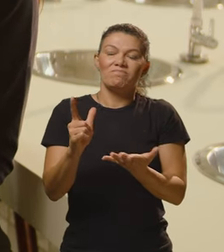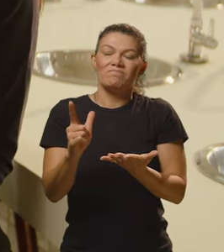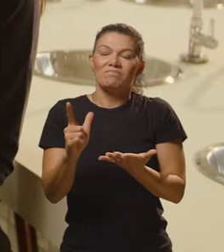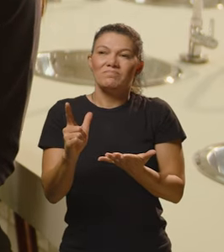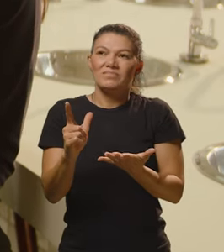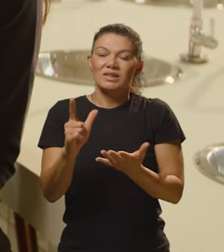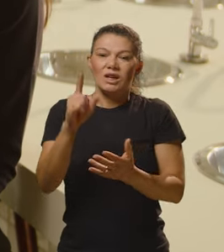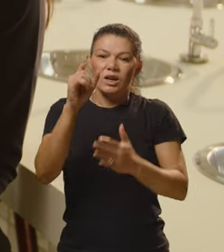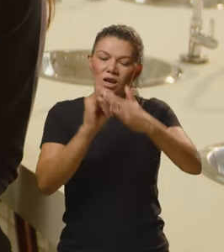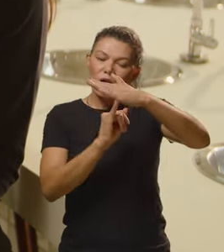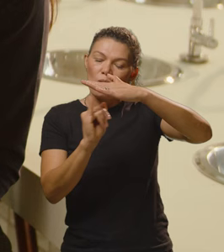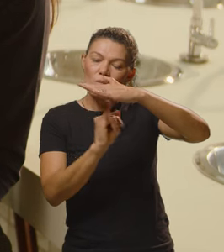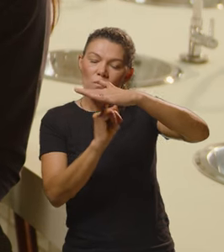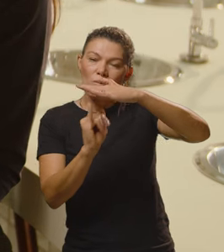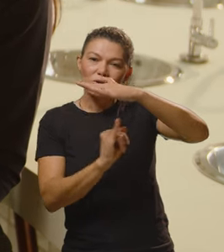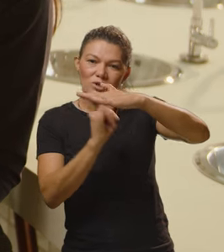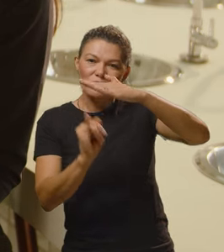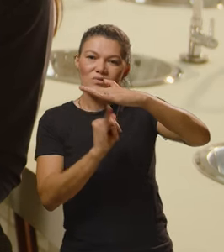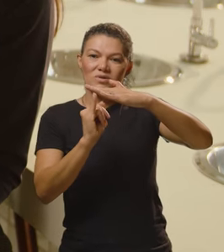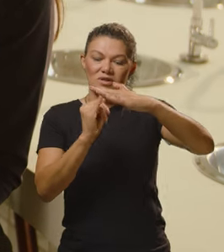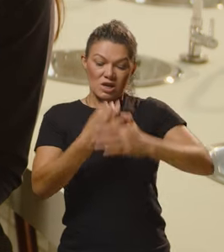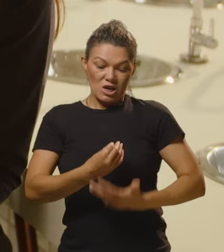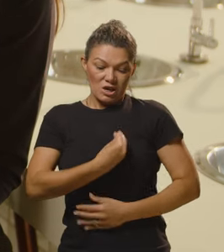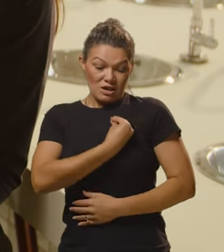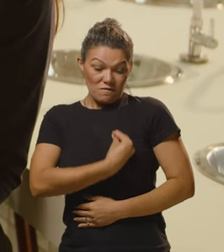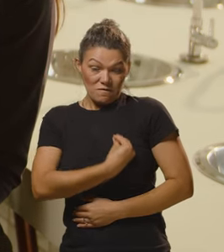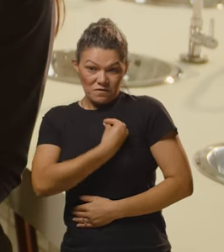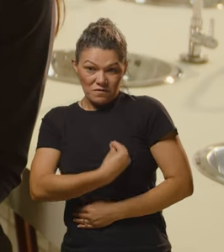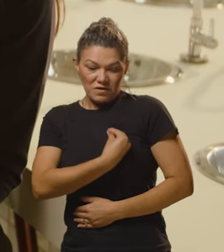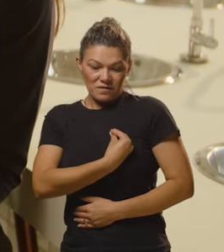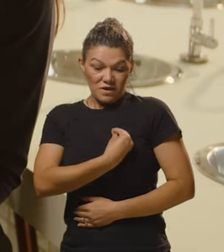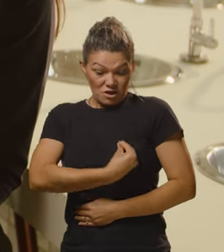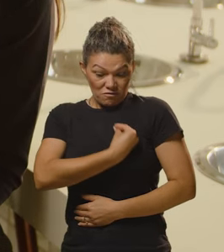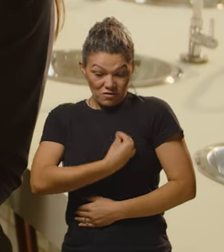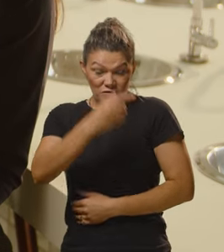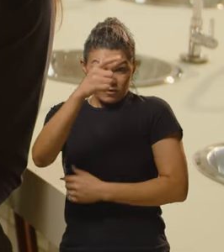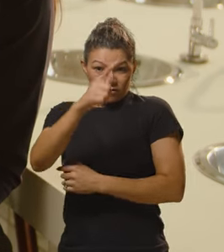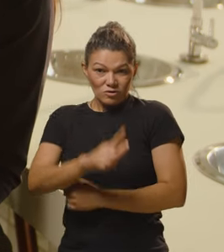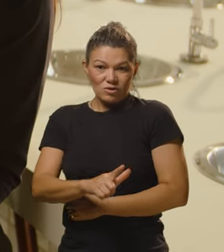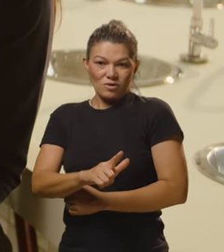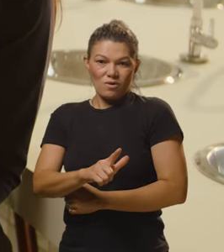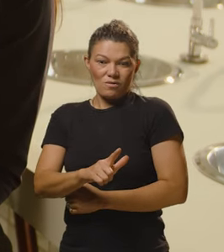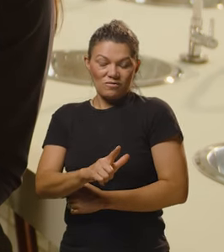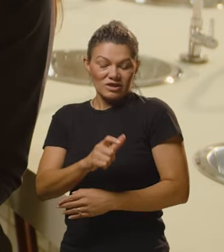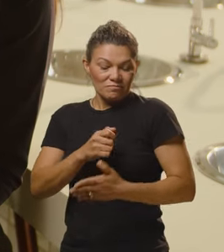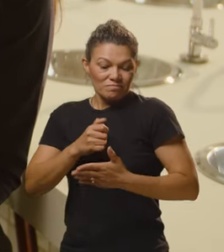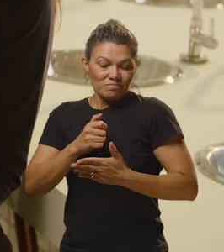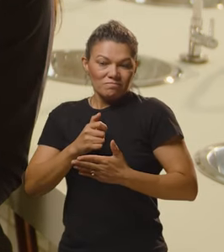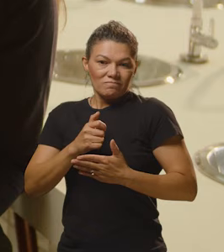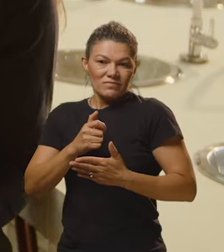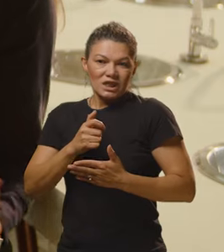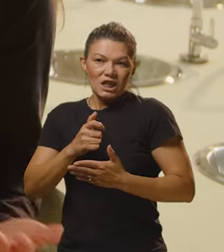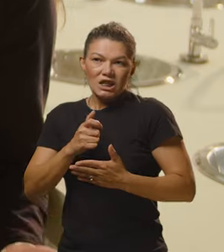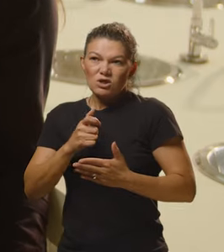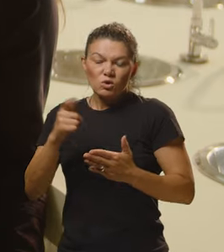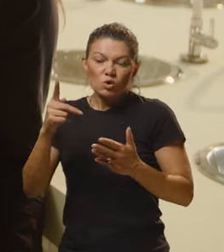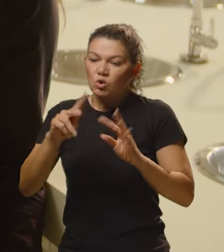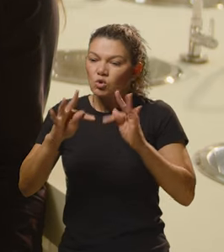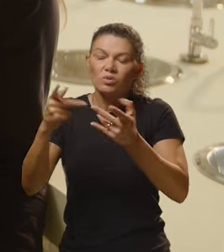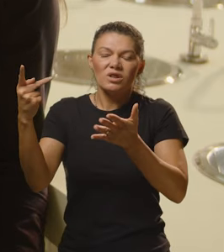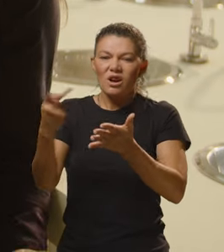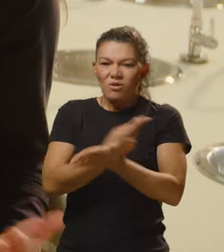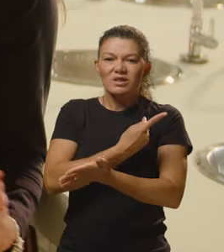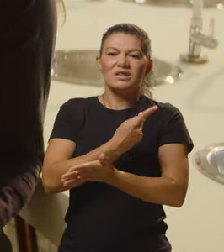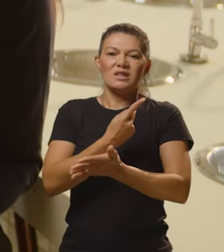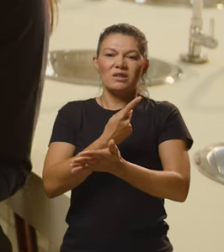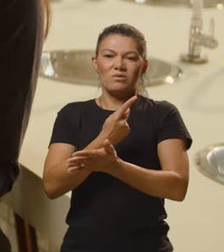definir. Ele é uma instituição que vive e sobrevive e resiste a tudo que passa,